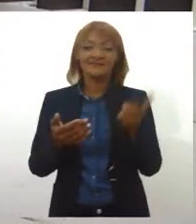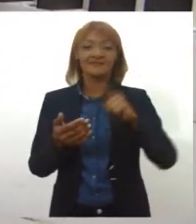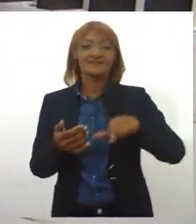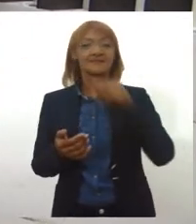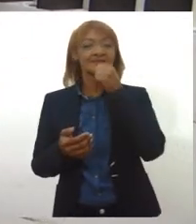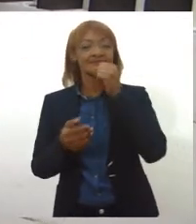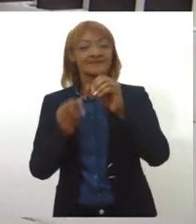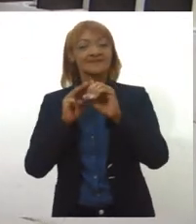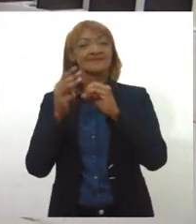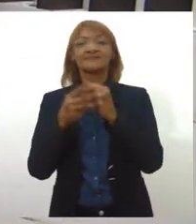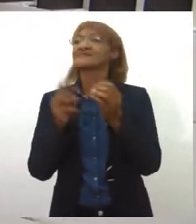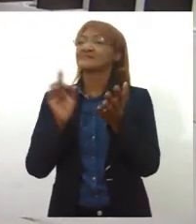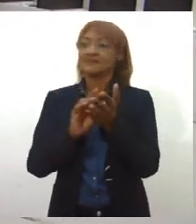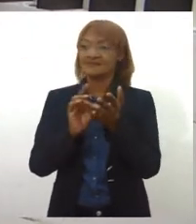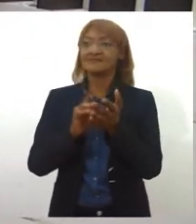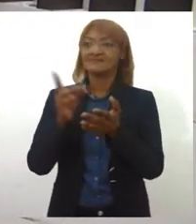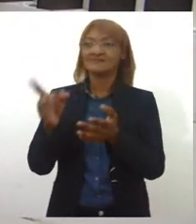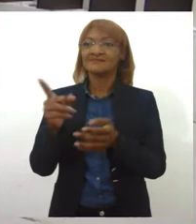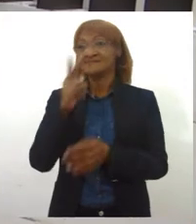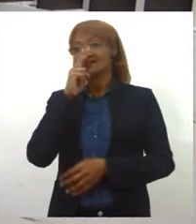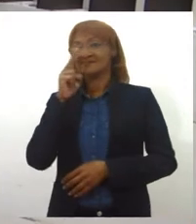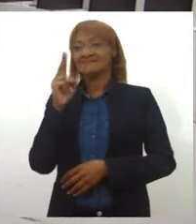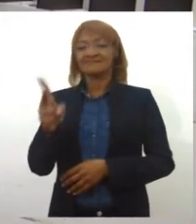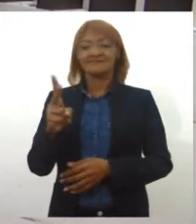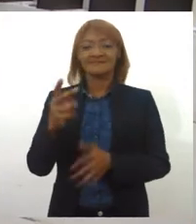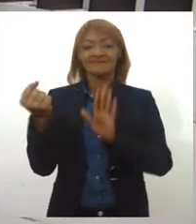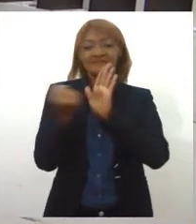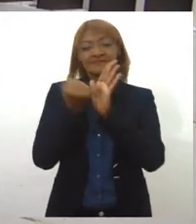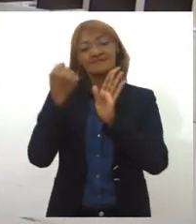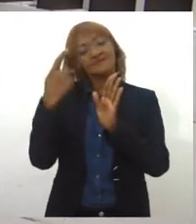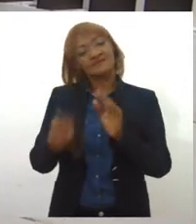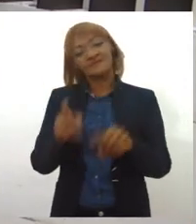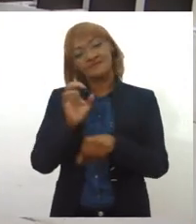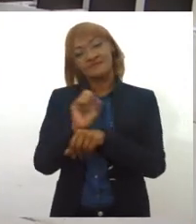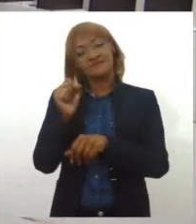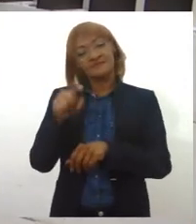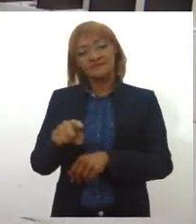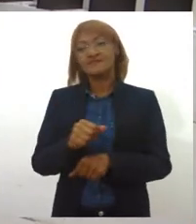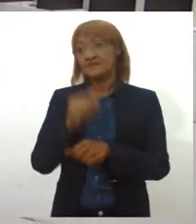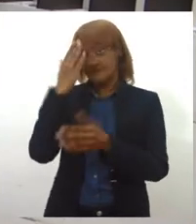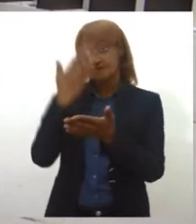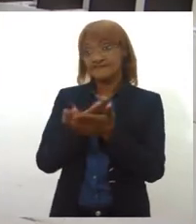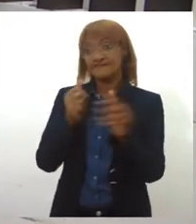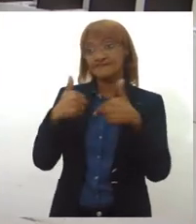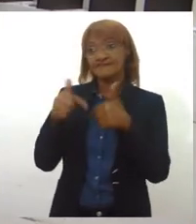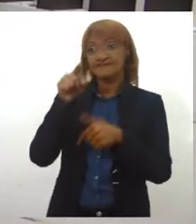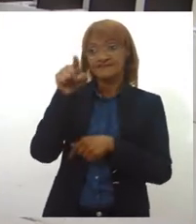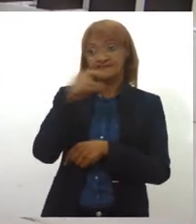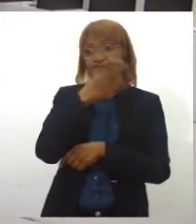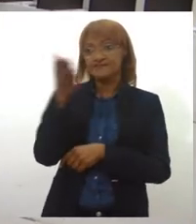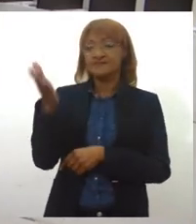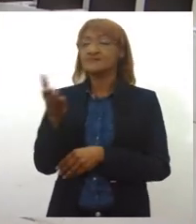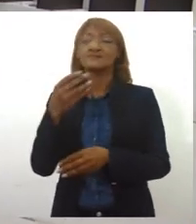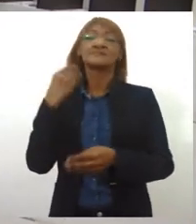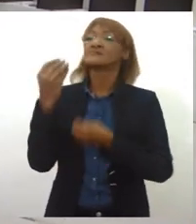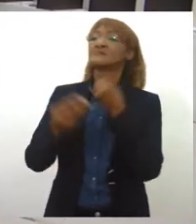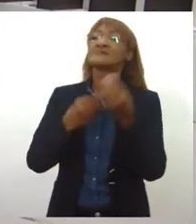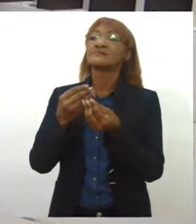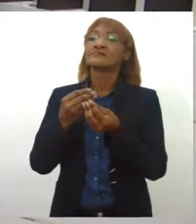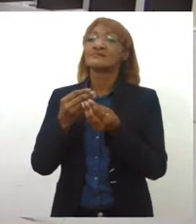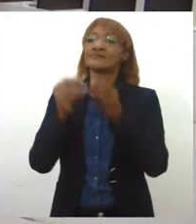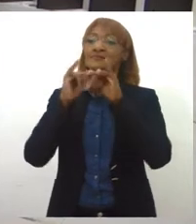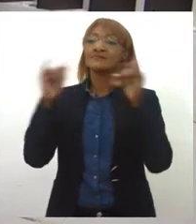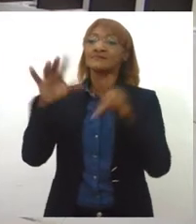Lese. Realmente um acontecimento inédito aqui para o estado de Sergipe, fruto com certeza do trabalho realizado por vocês. Então, como foi receber essa